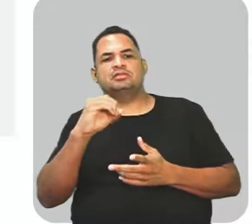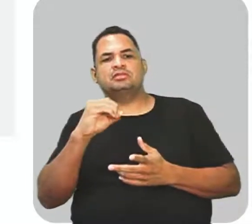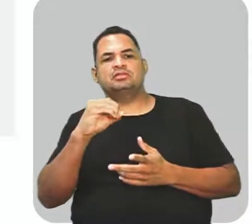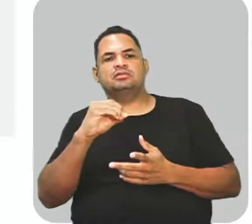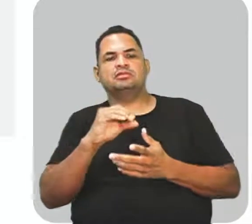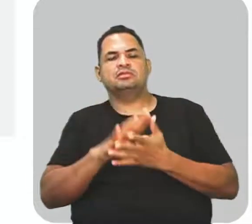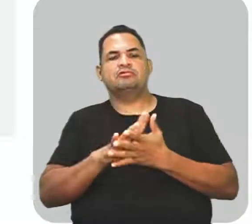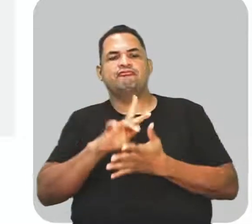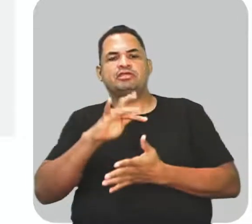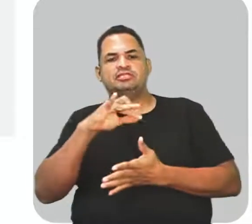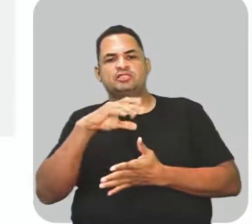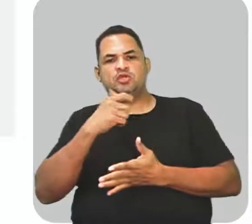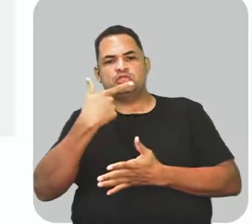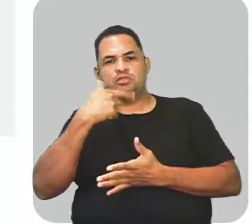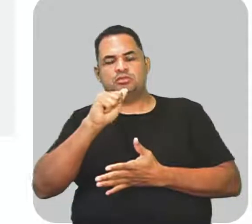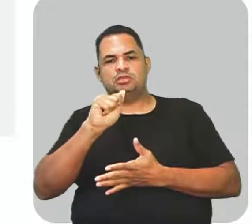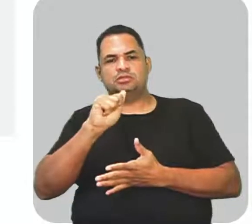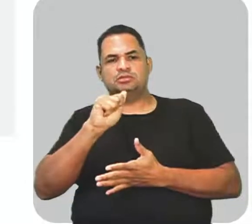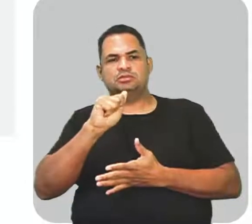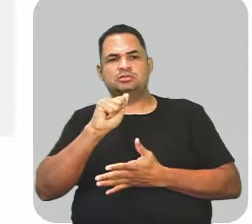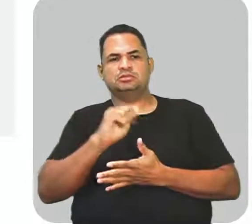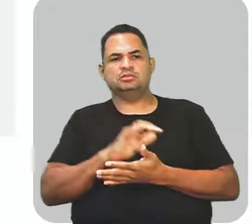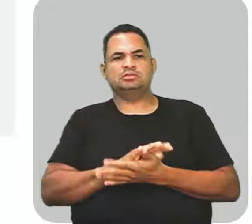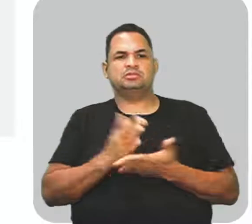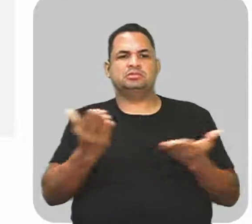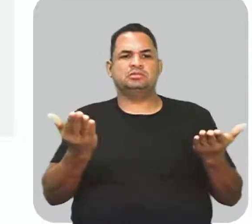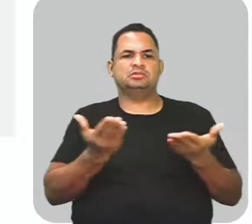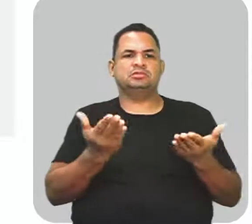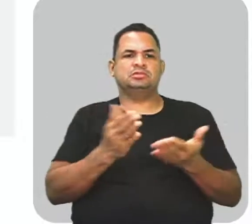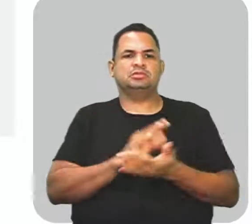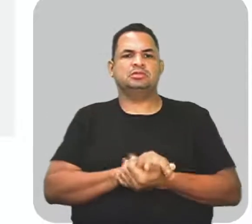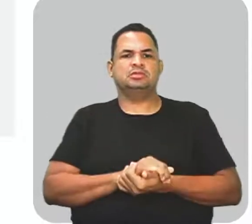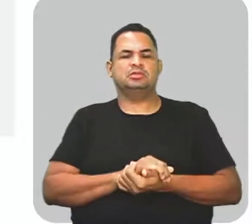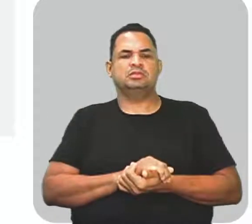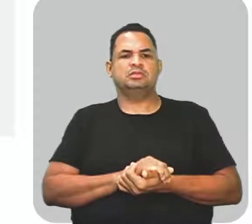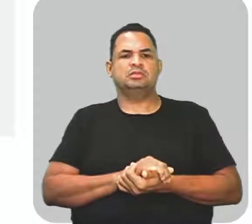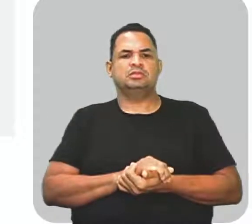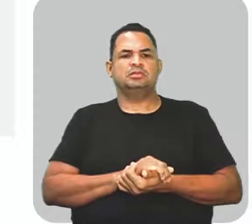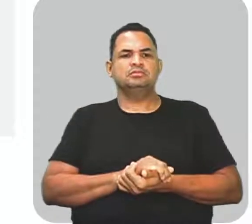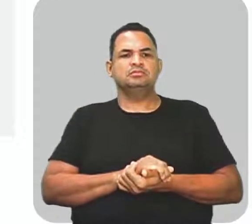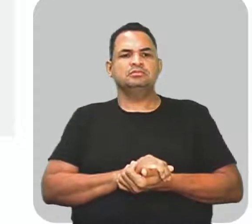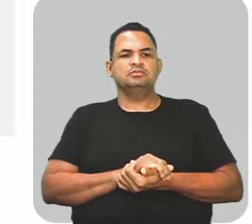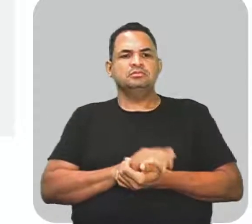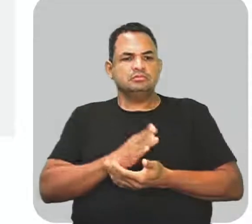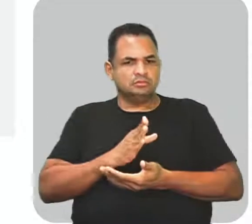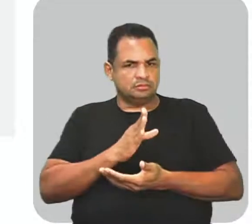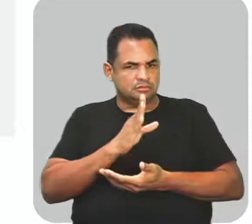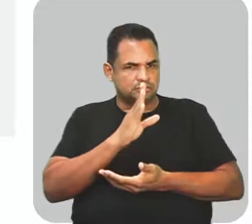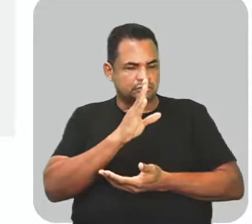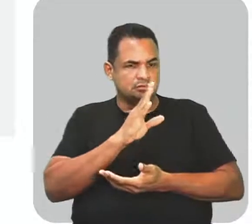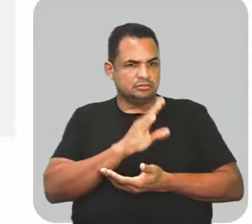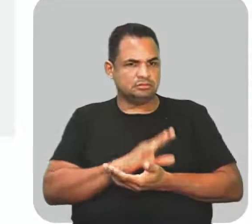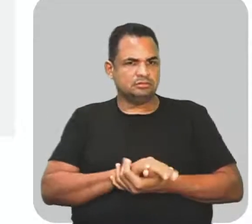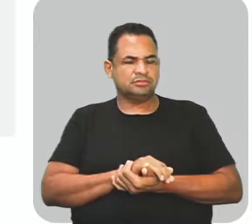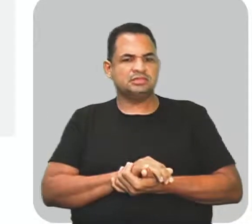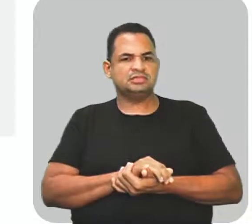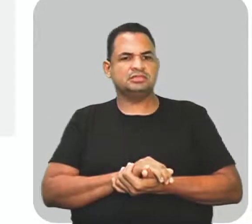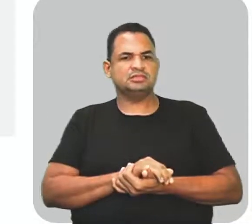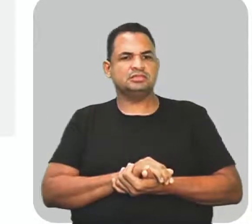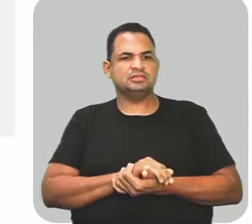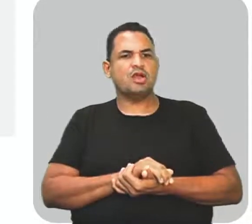um vício de linguagem, tá? Então vamos aí na direção de que é apenas